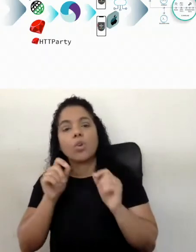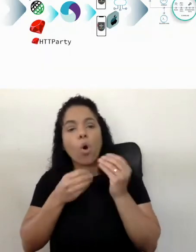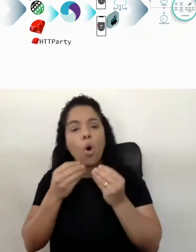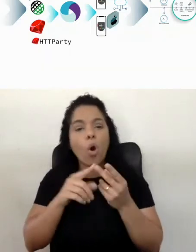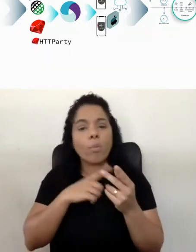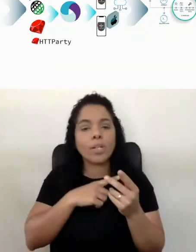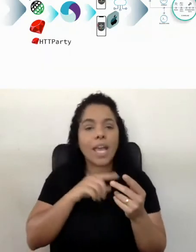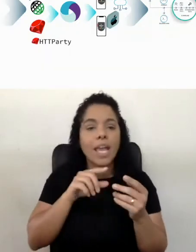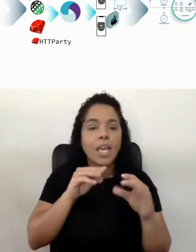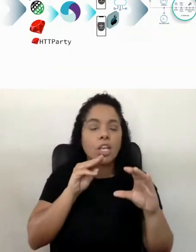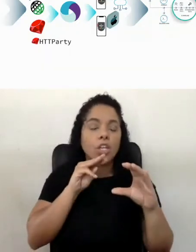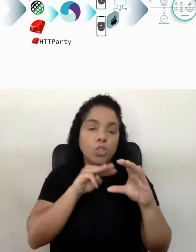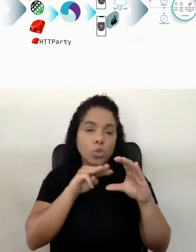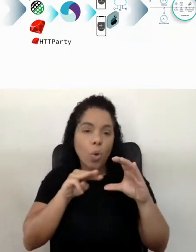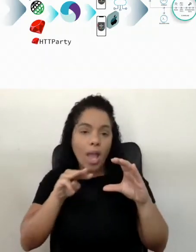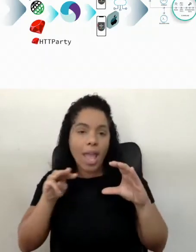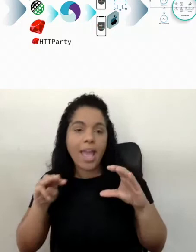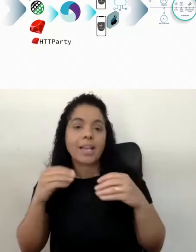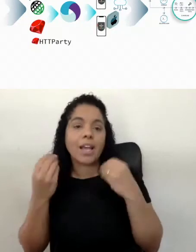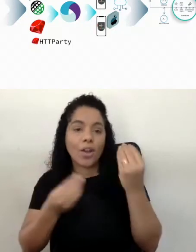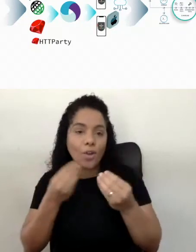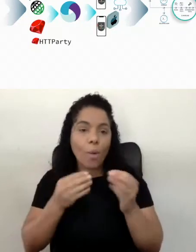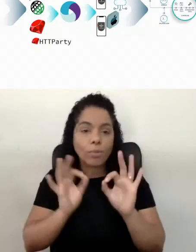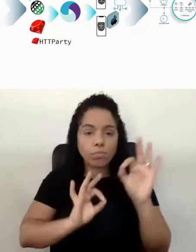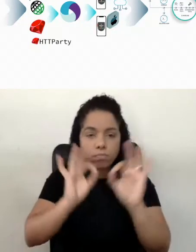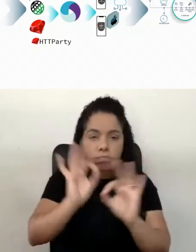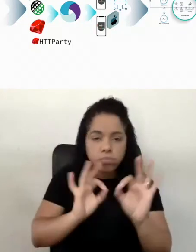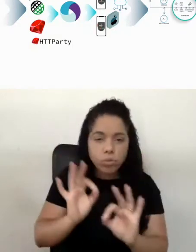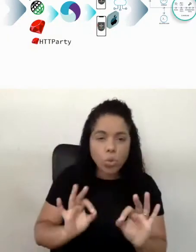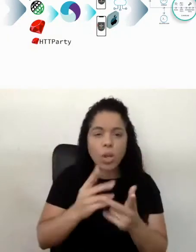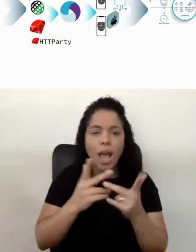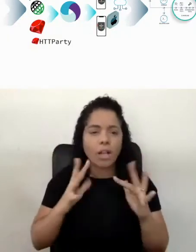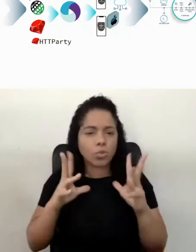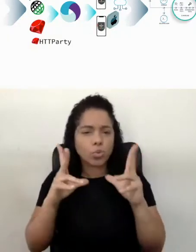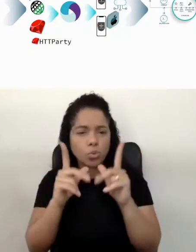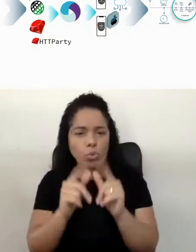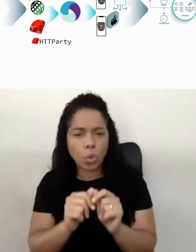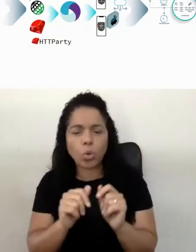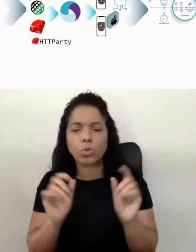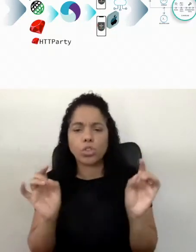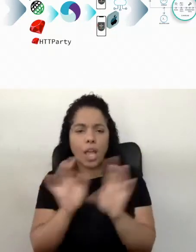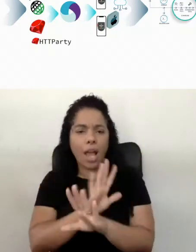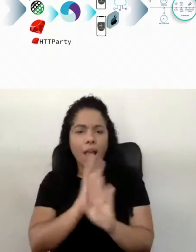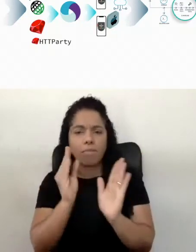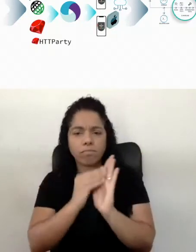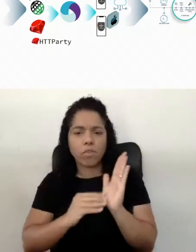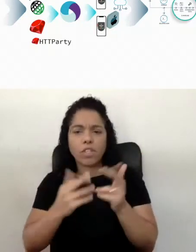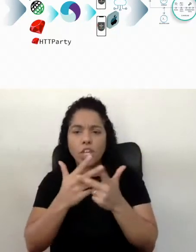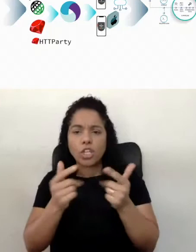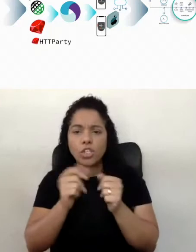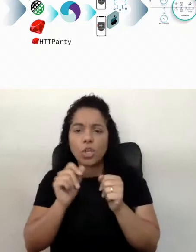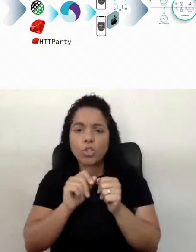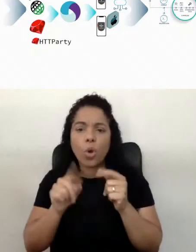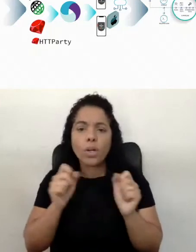como que essas coisas estão estruturadas, né, e dado todo aquele contexto que a já teve, e as coisas vindo de forma